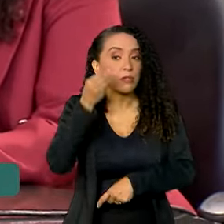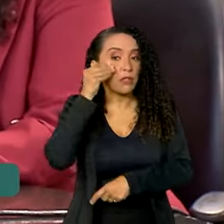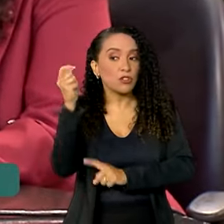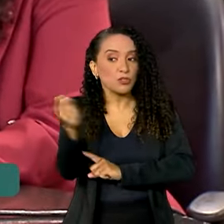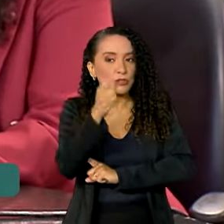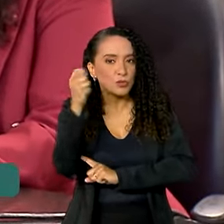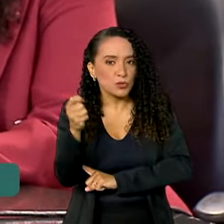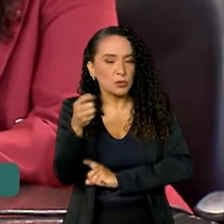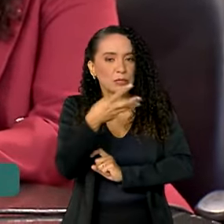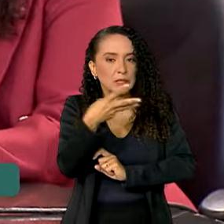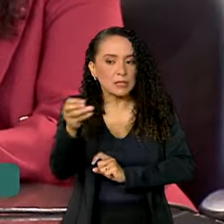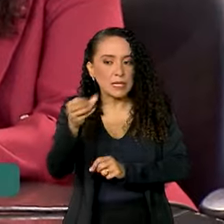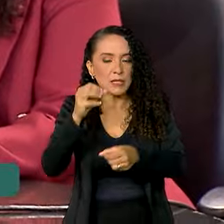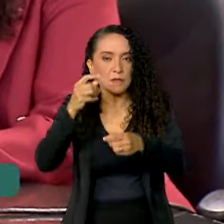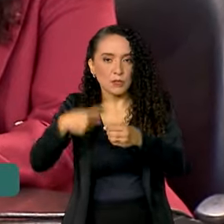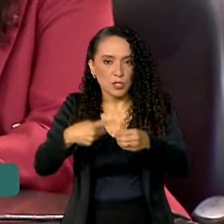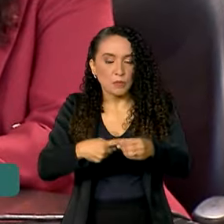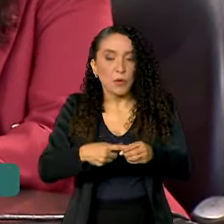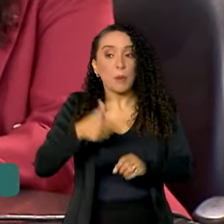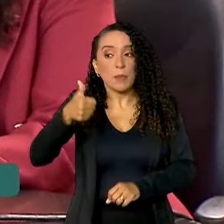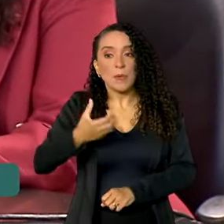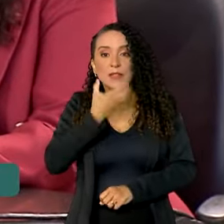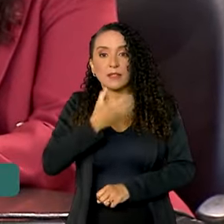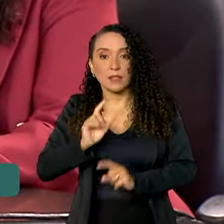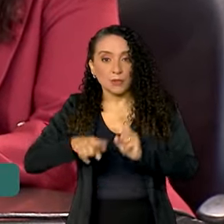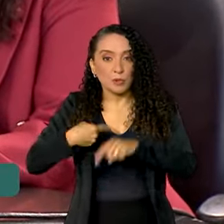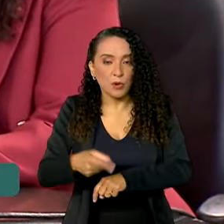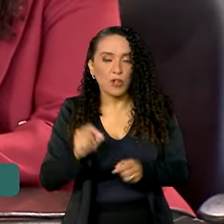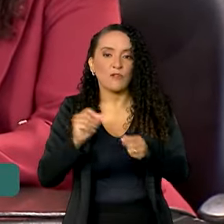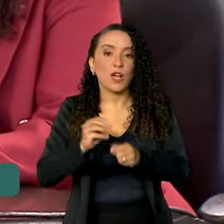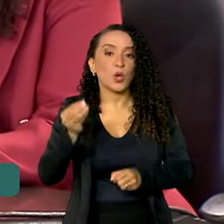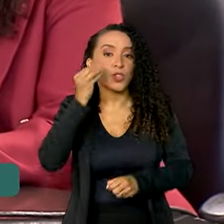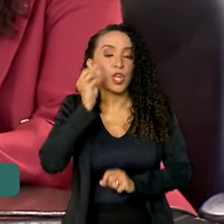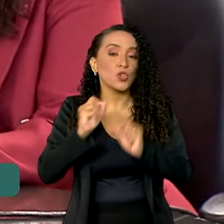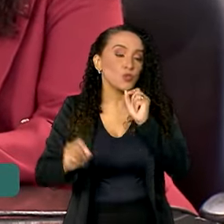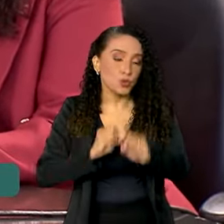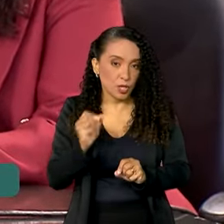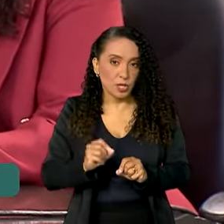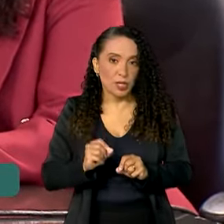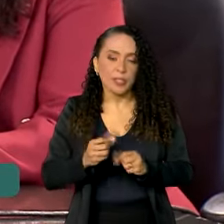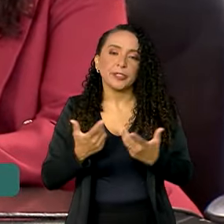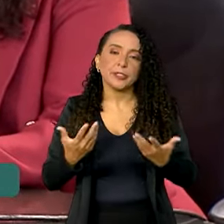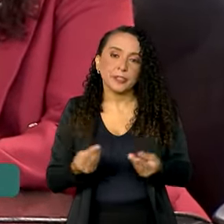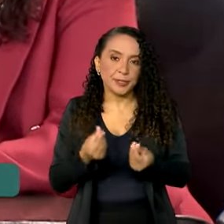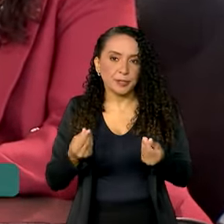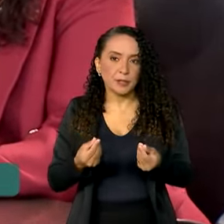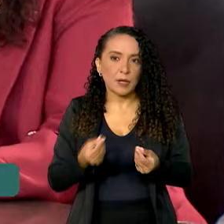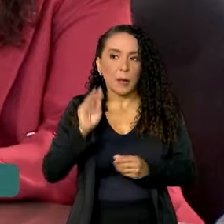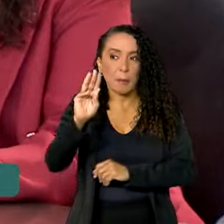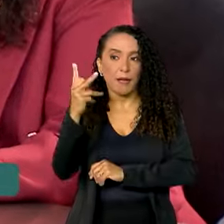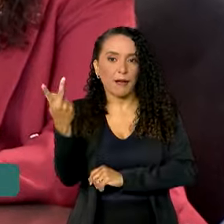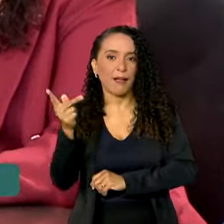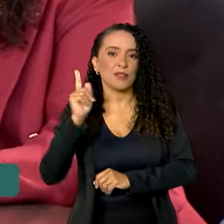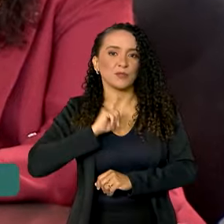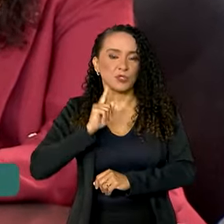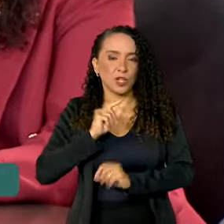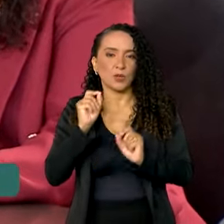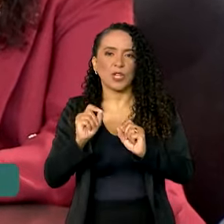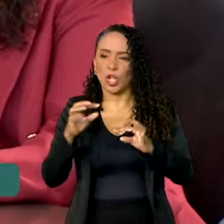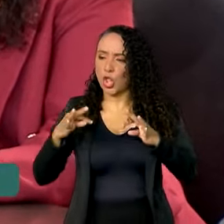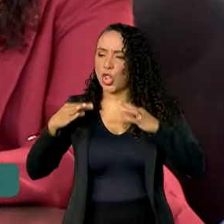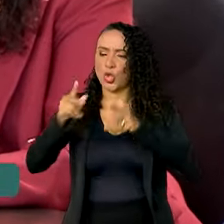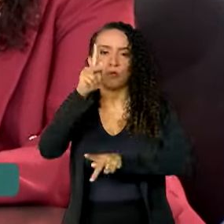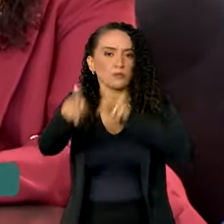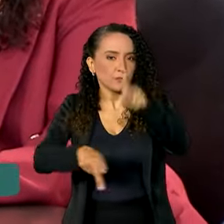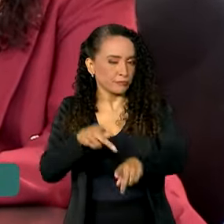Grande do Sul, em 36 municípios, no dia 1º de dezembro, nós faremos o teste em Belo Horizonte, Minas Gerais, para toda